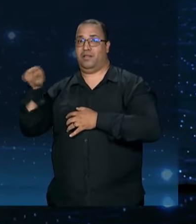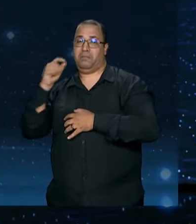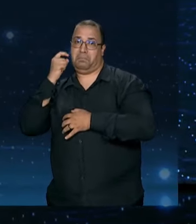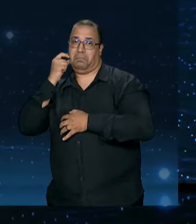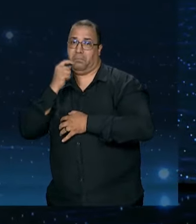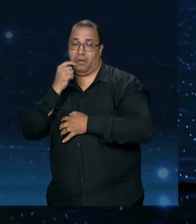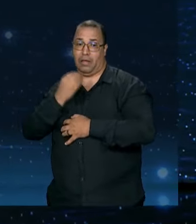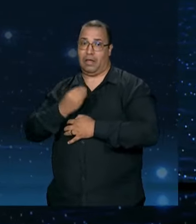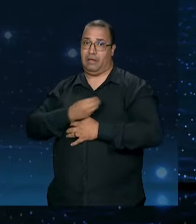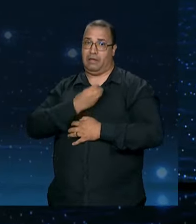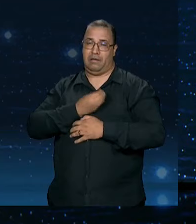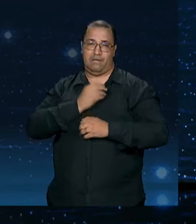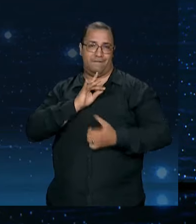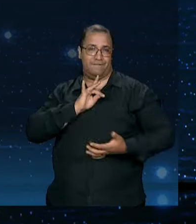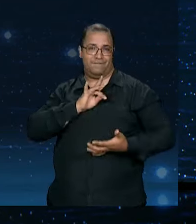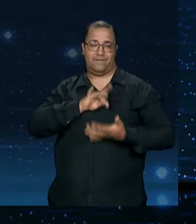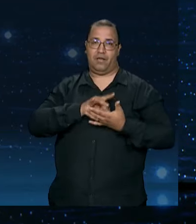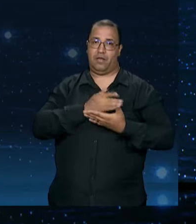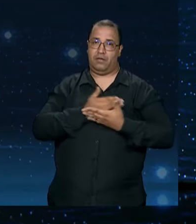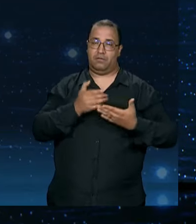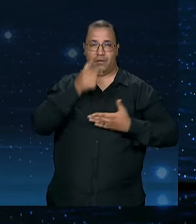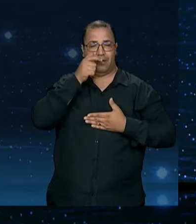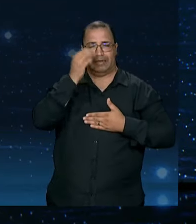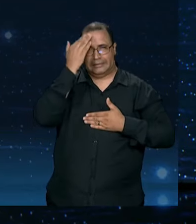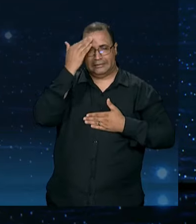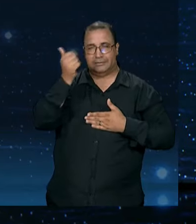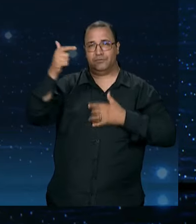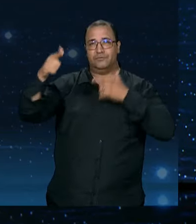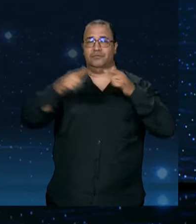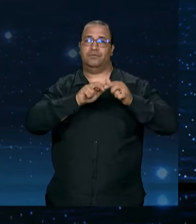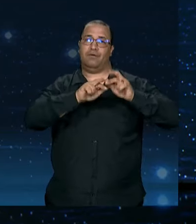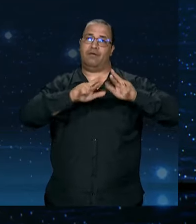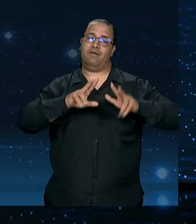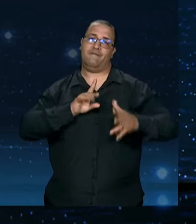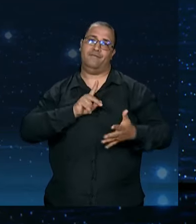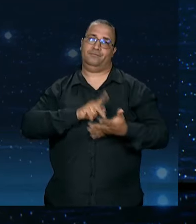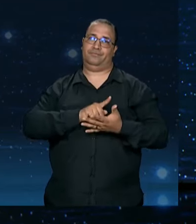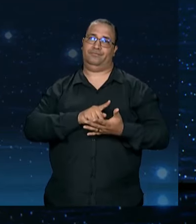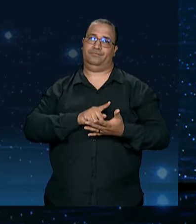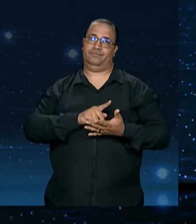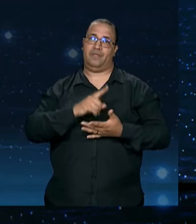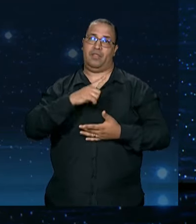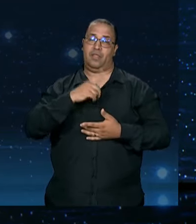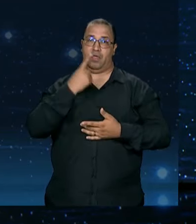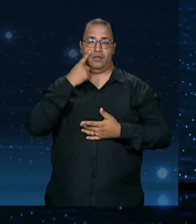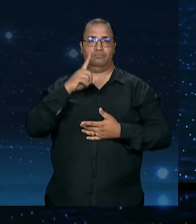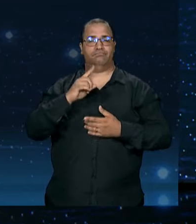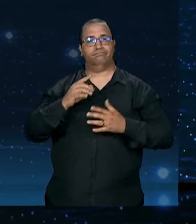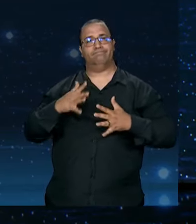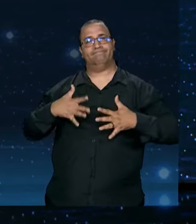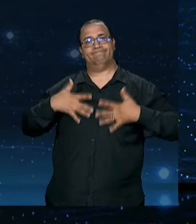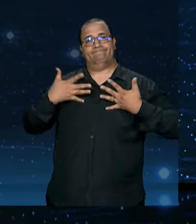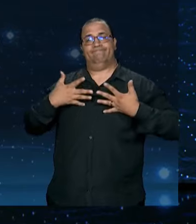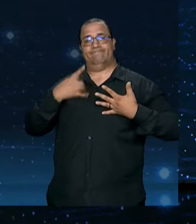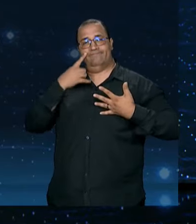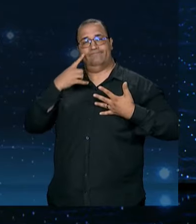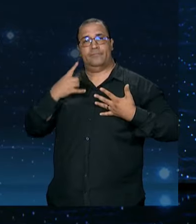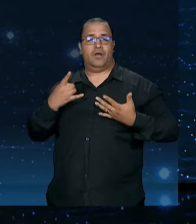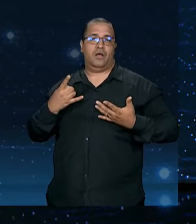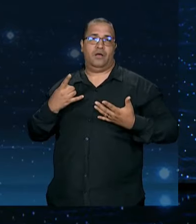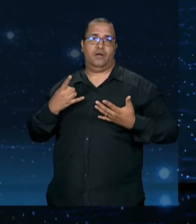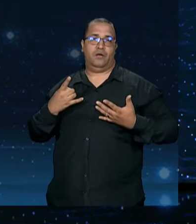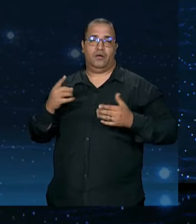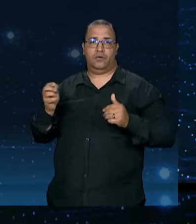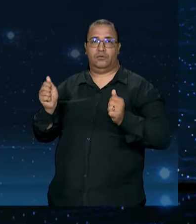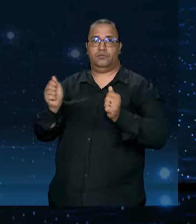vida real, a gente sabe. Você sabe. Que a vida é outra. Que a realidade é outra. Eu tenho o maior orgulho, inclusive, de ter ao meu lado,